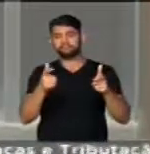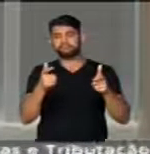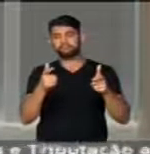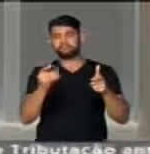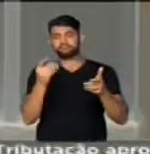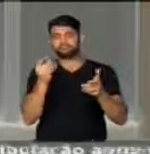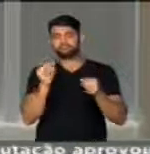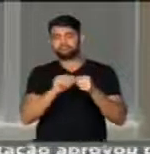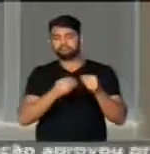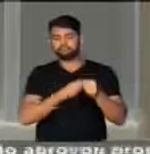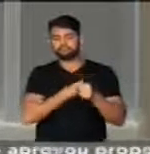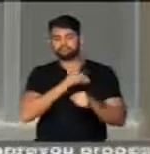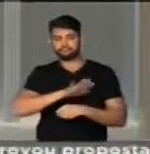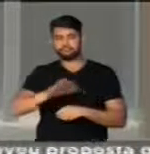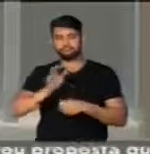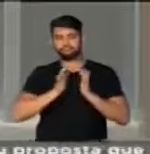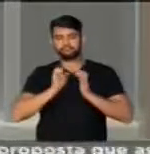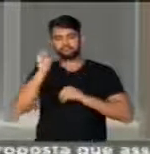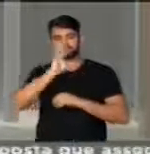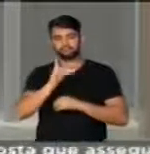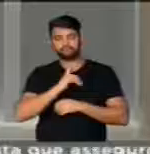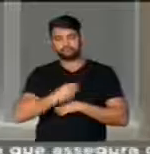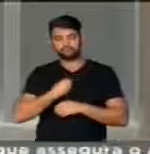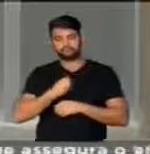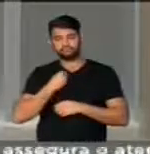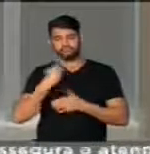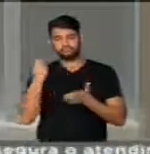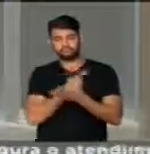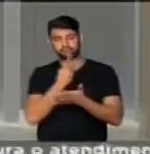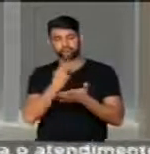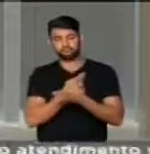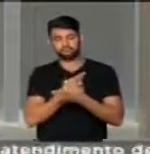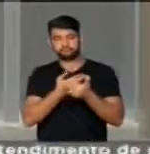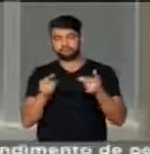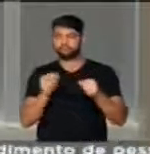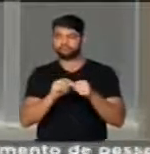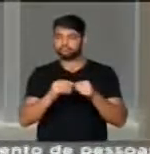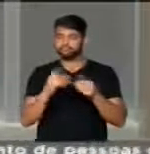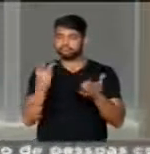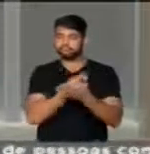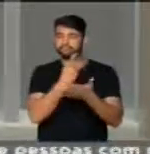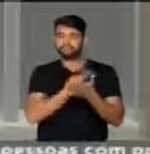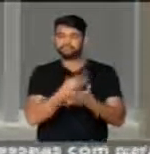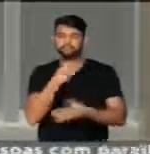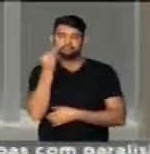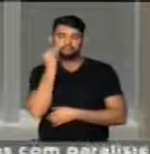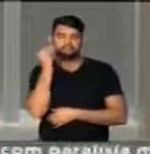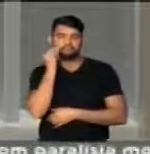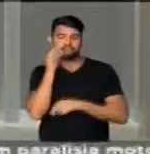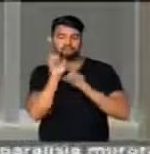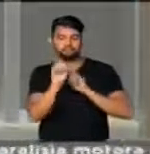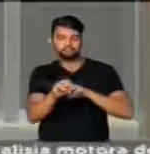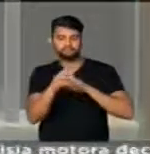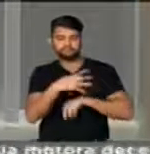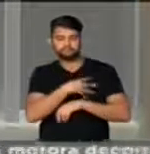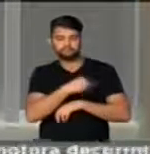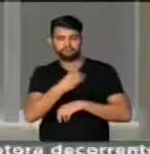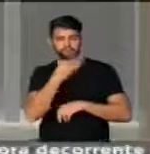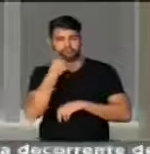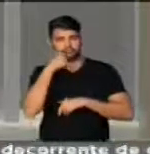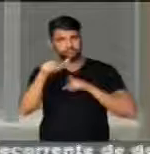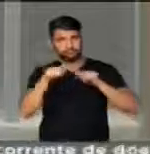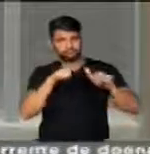a grande dívida da elite brasileira, que falhou e vem falhando na tentativa de educar o filho do